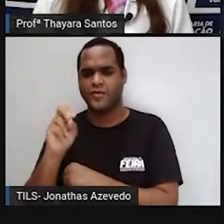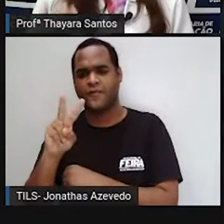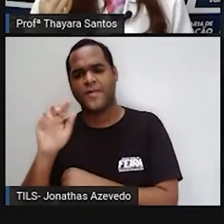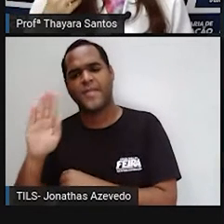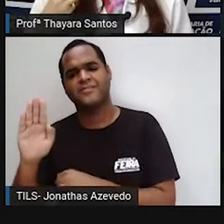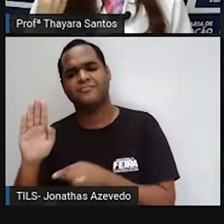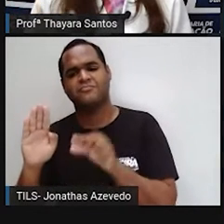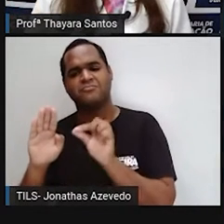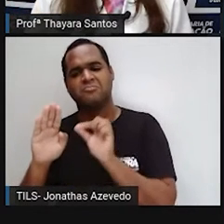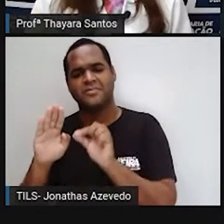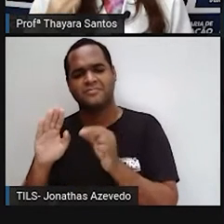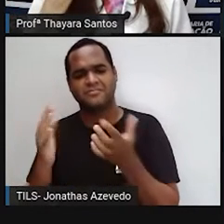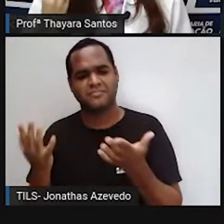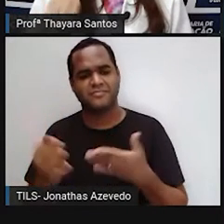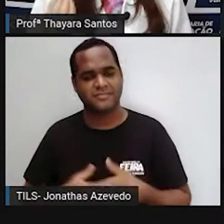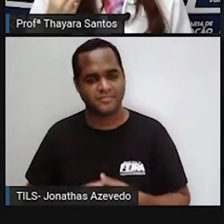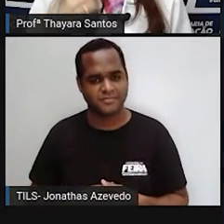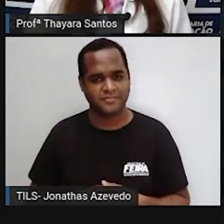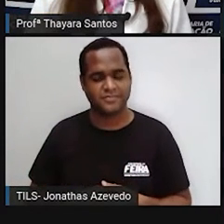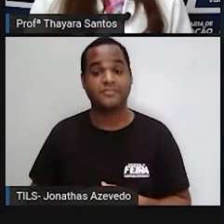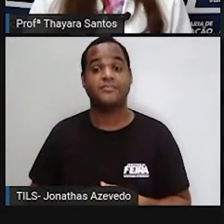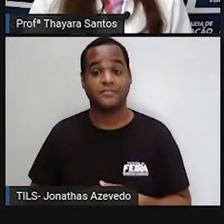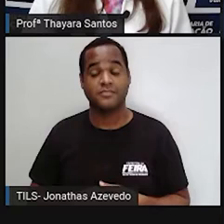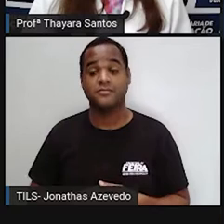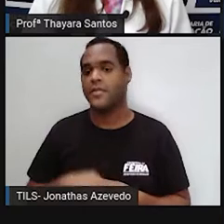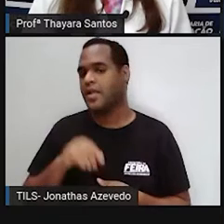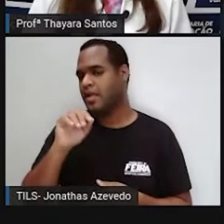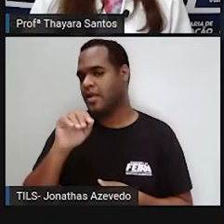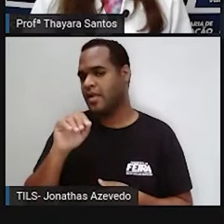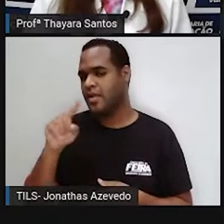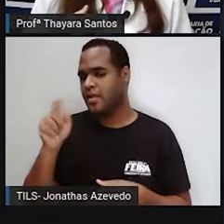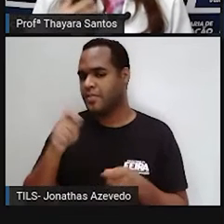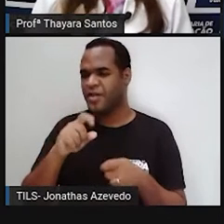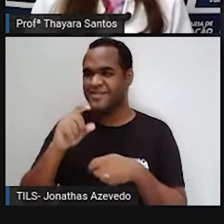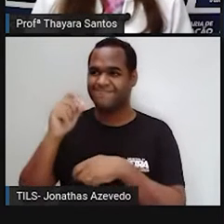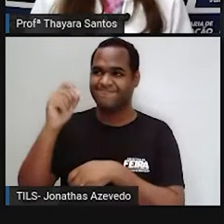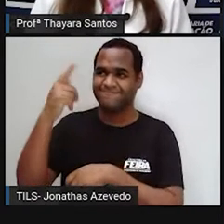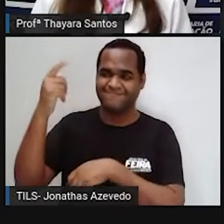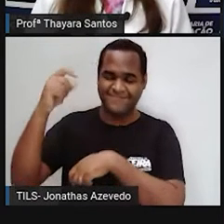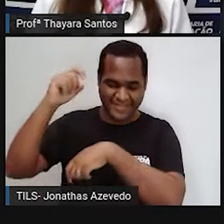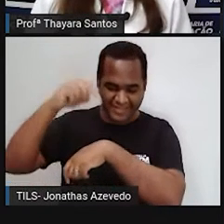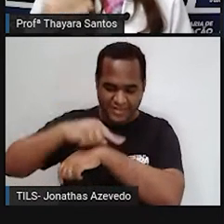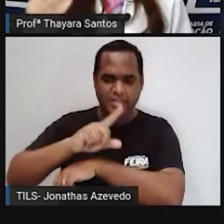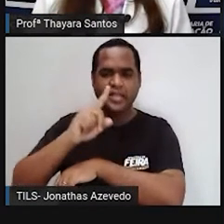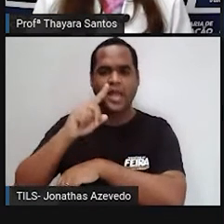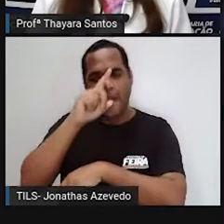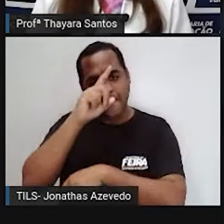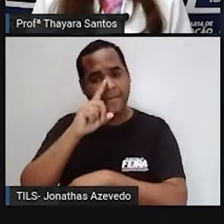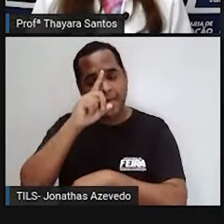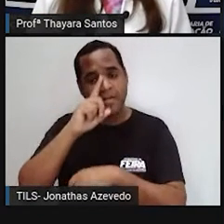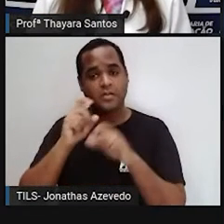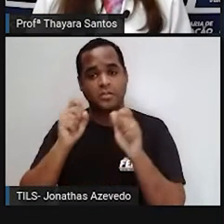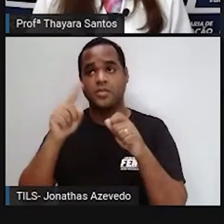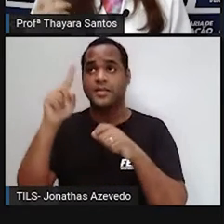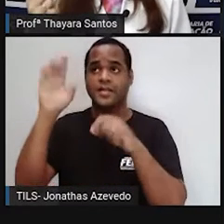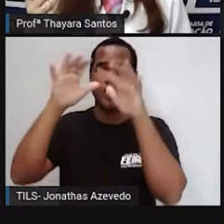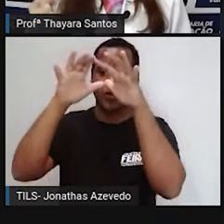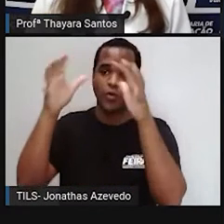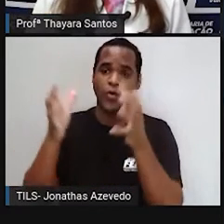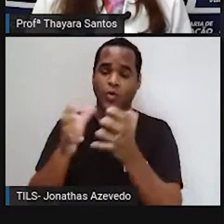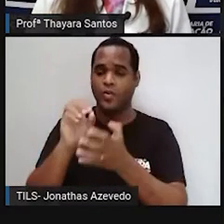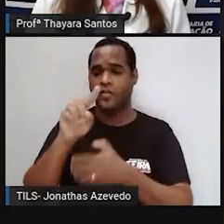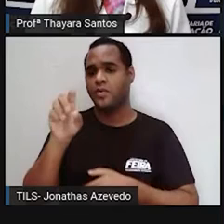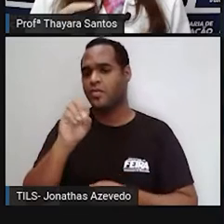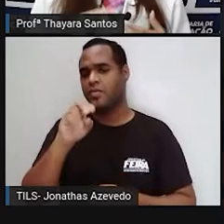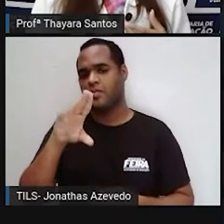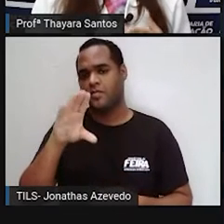UVB. O que é isso? São os raios que são nocivos para a nossa pele. E a gente tem essa proteção natural por meio da camada de ozônio. Só que nos